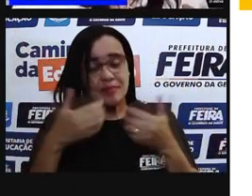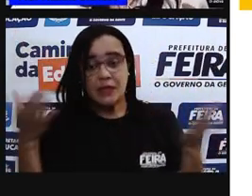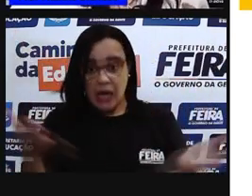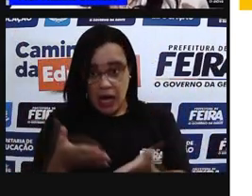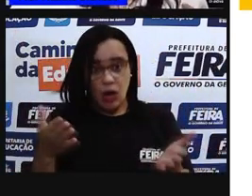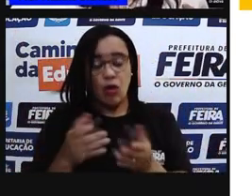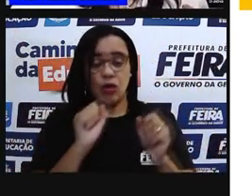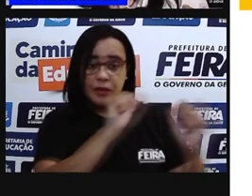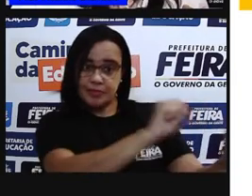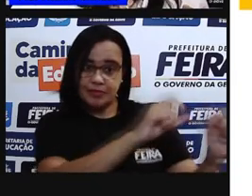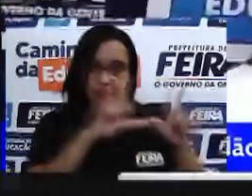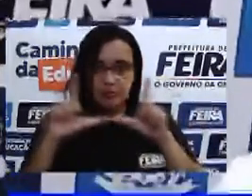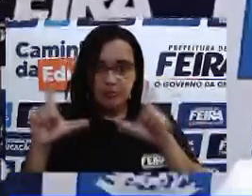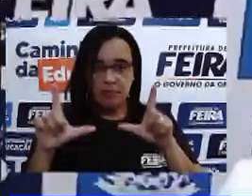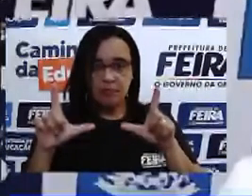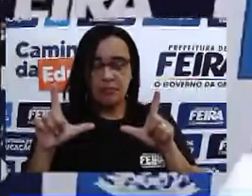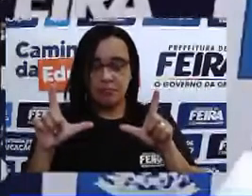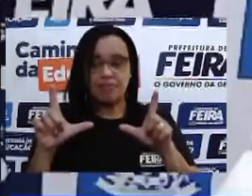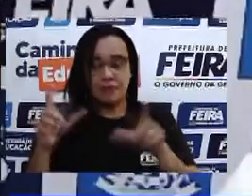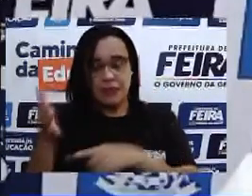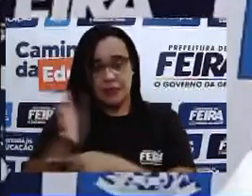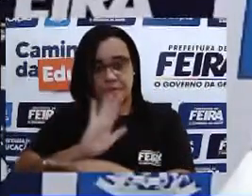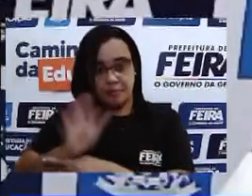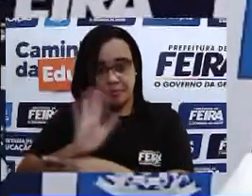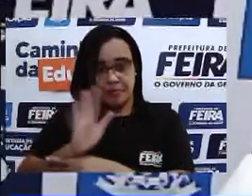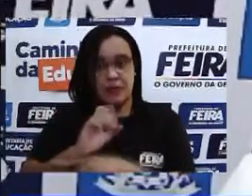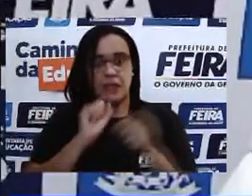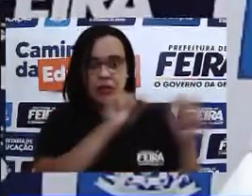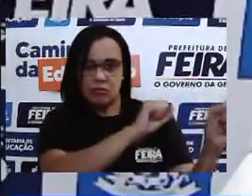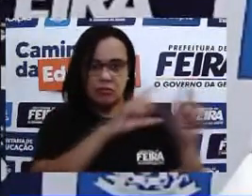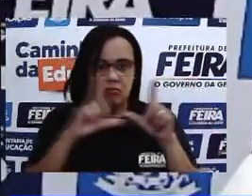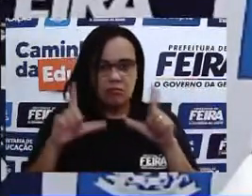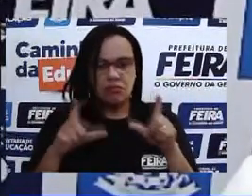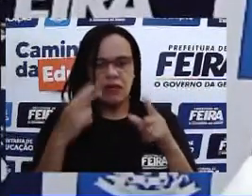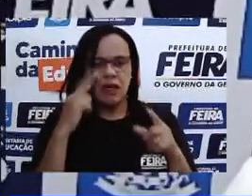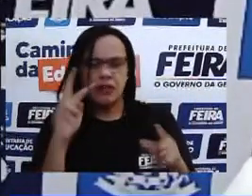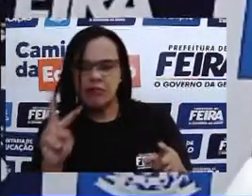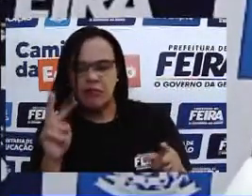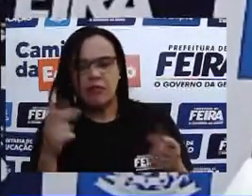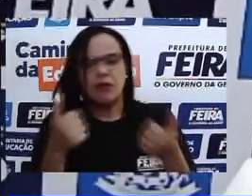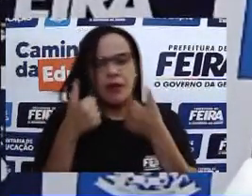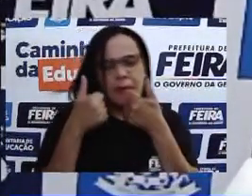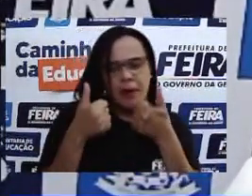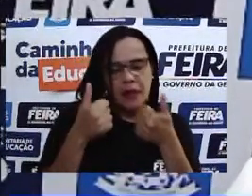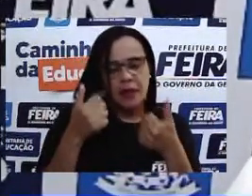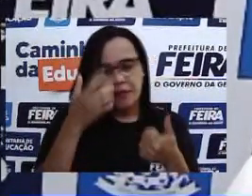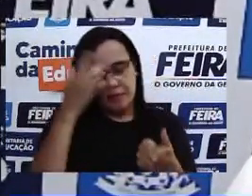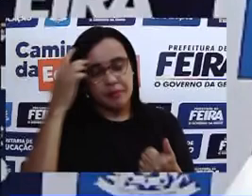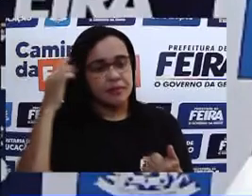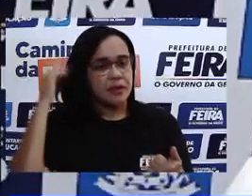vocês essa tela, que é a tela da nossa